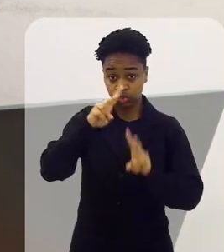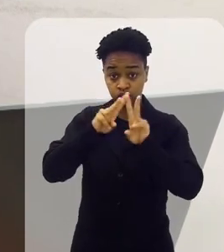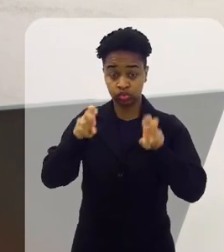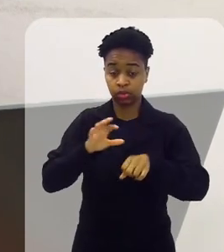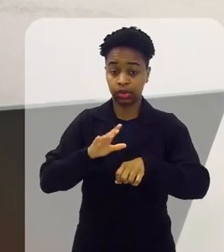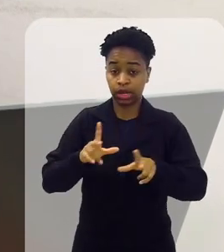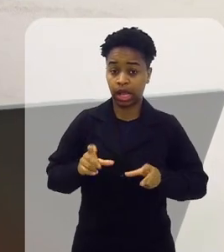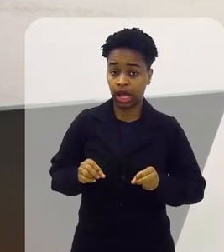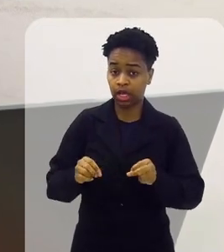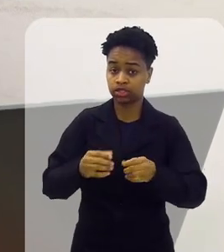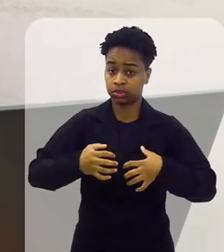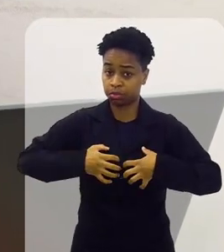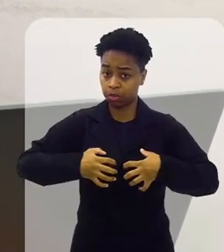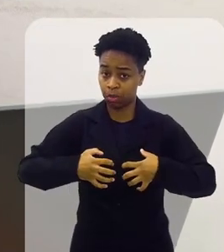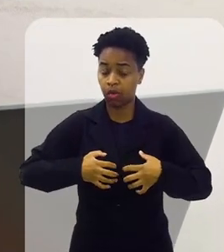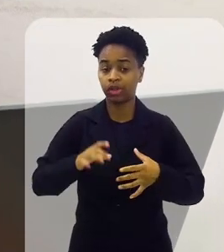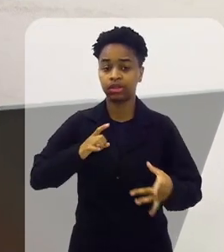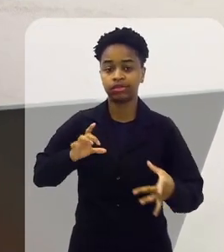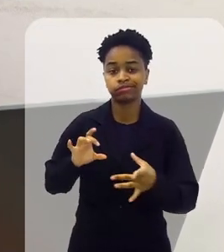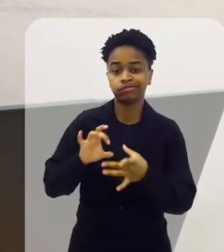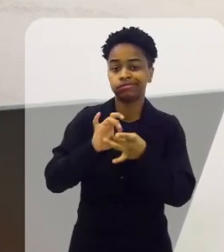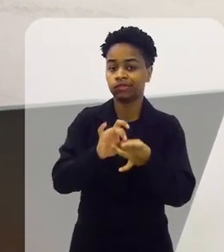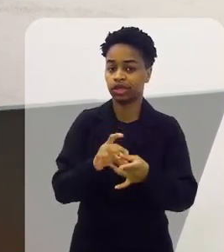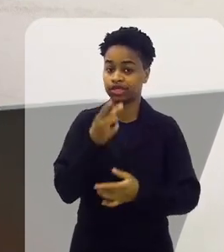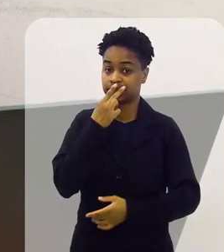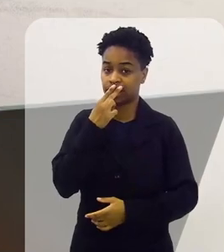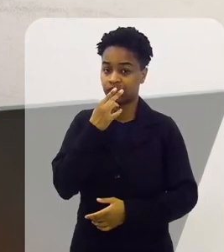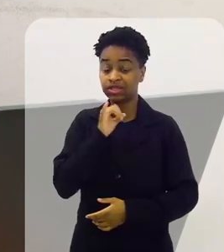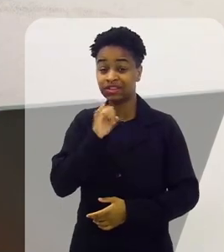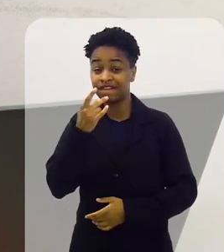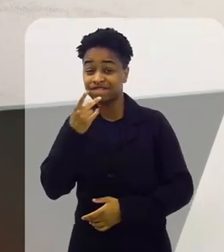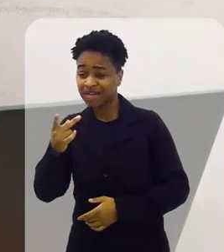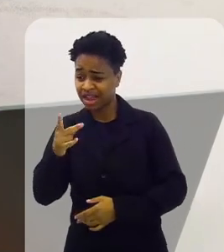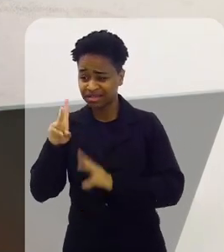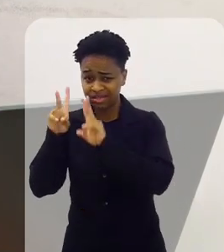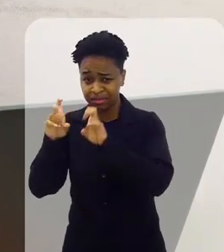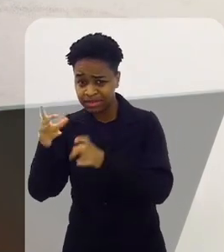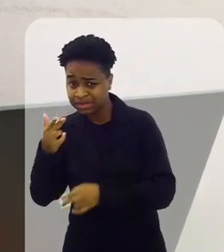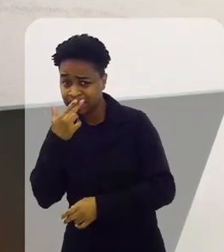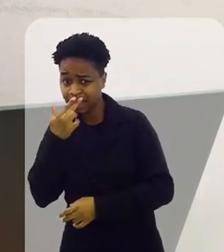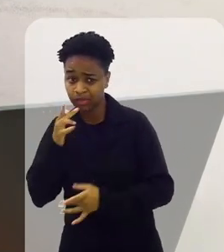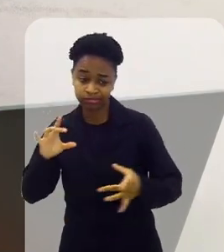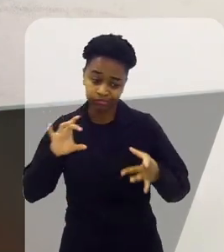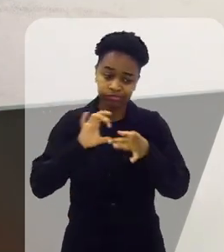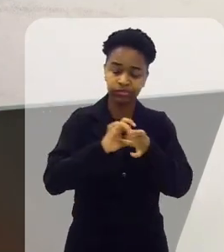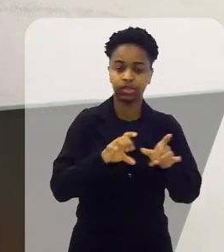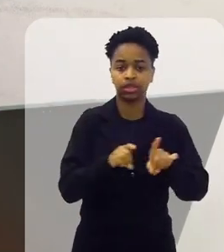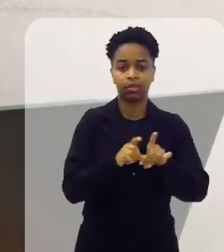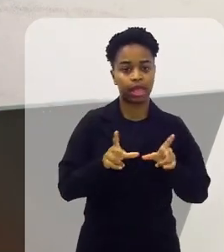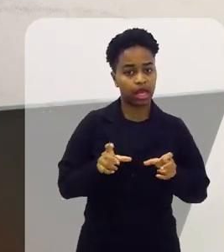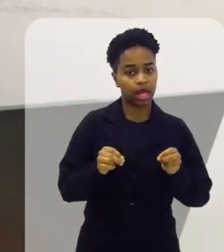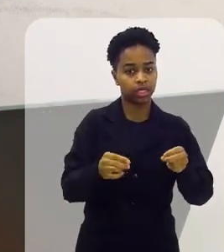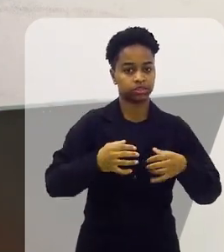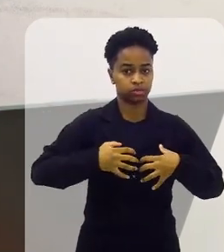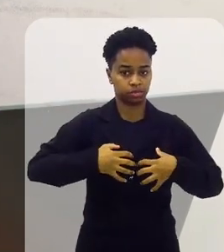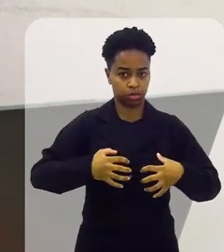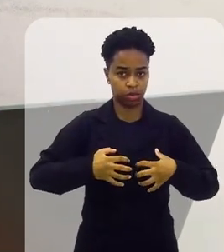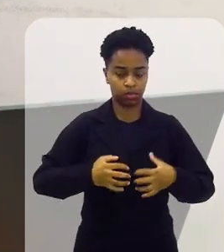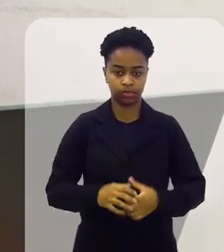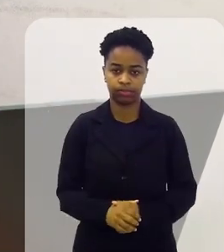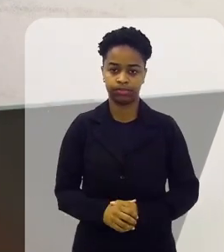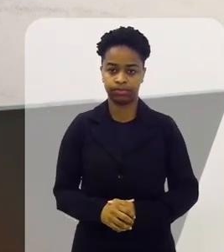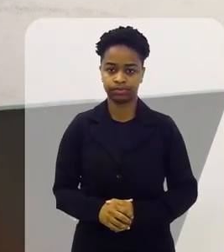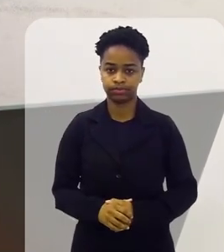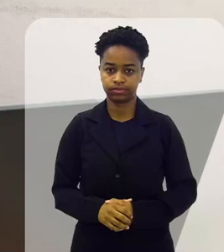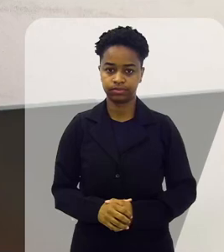O câncer de pulmão é a doença que está mais relacionada a cigarro. Quando a gente fala de cigarro, imediatamente está falando ali, já remete ao câncer